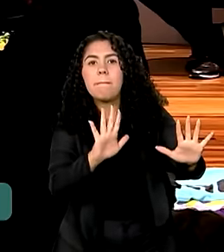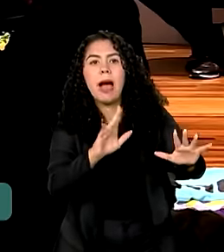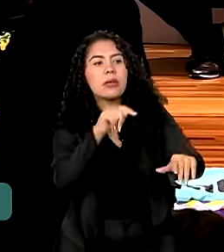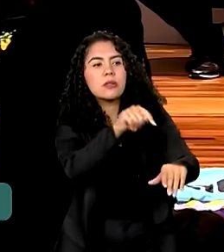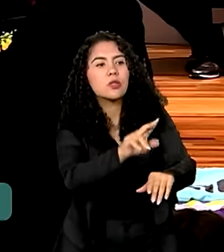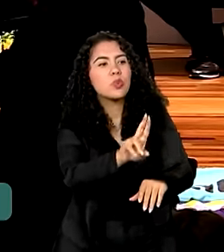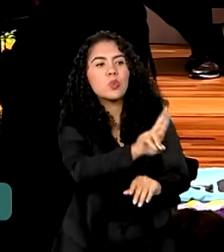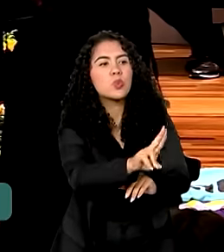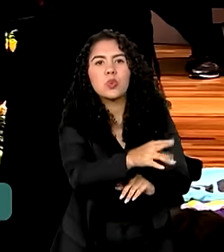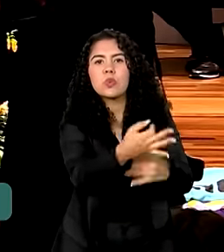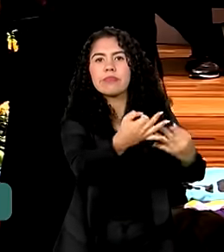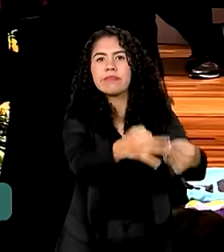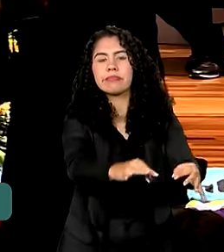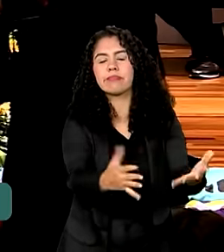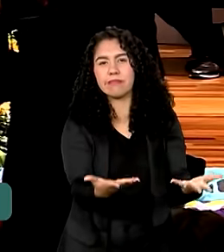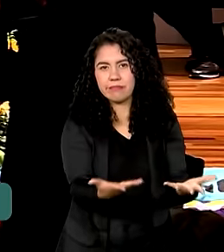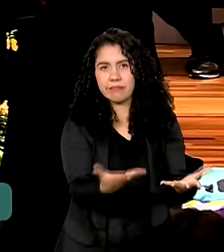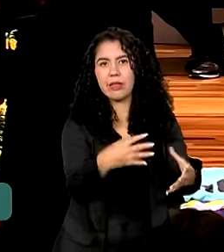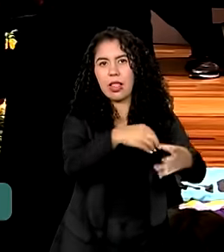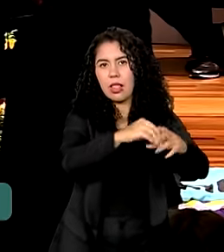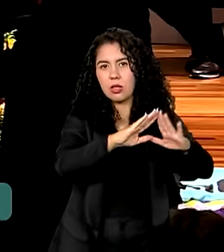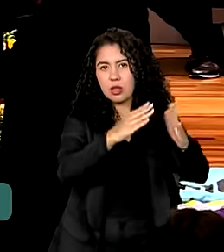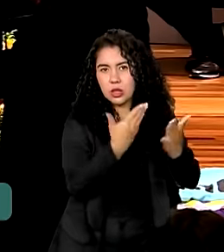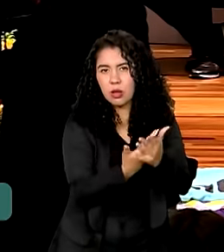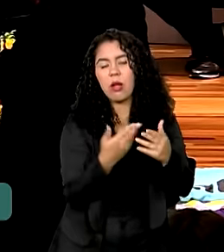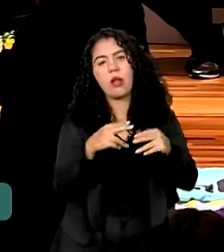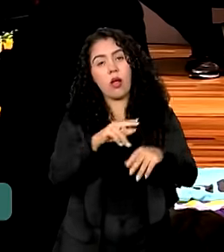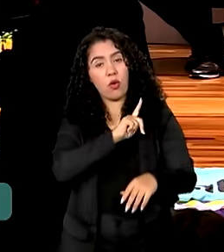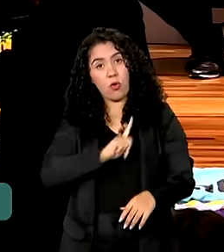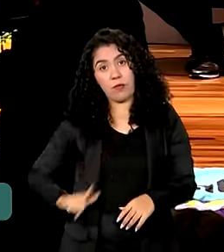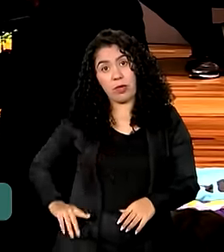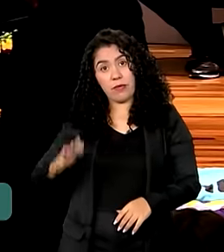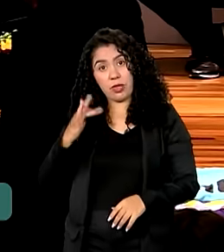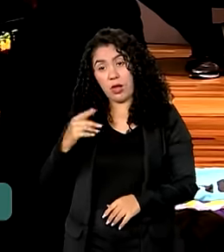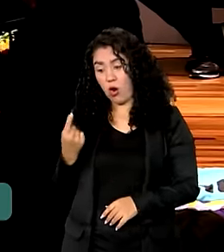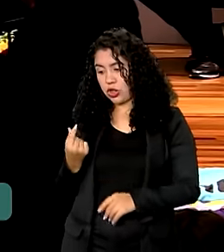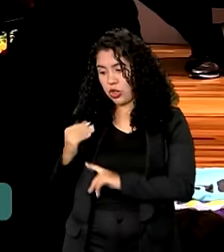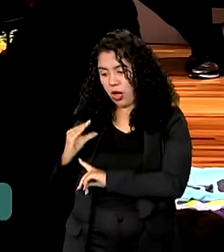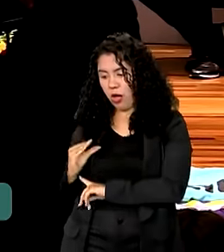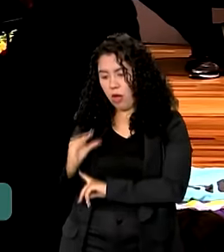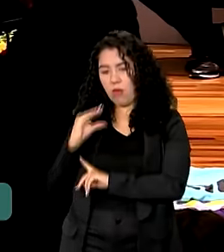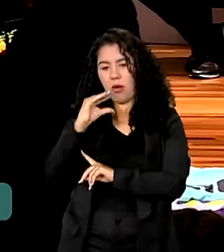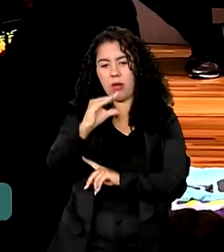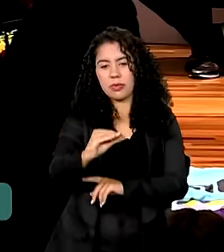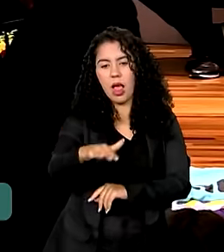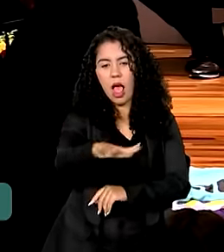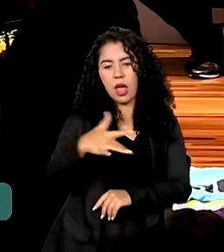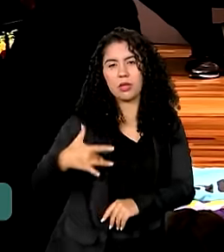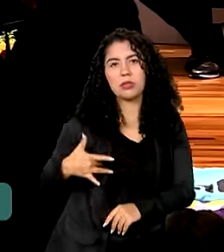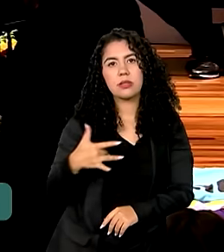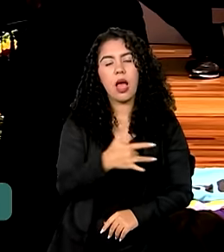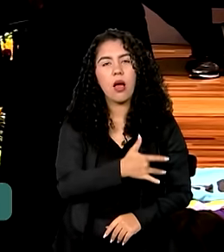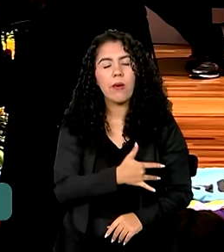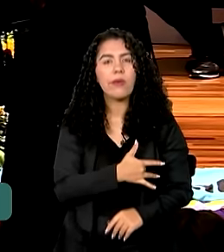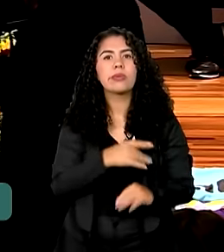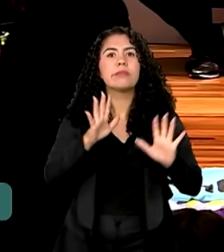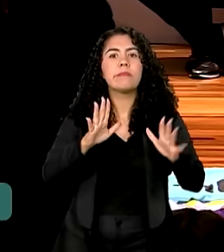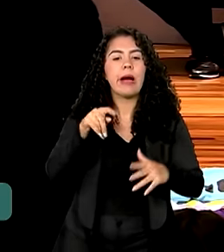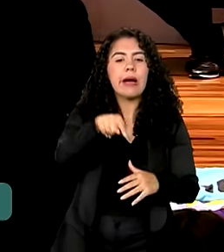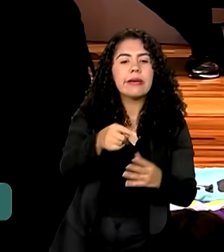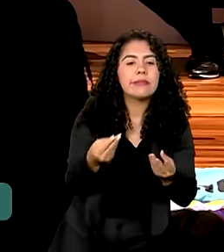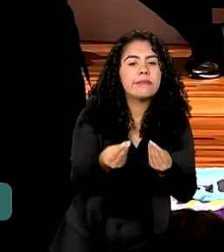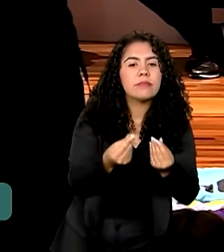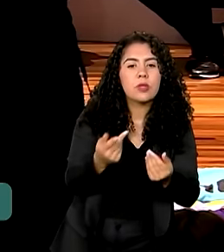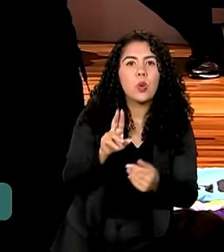sendo bem aplicado nas escolas. O governo federal repassa o recurso para a saúde e a gente não vê esse recurso sendo bem